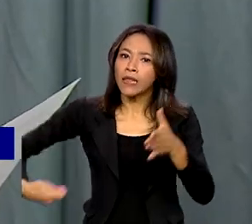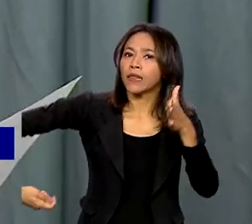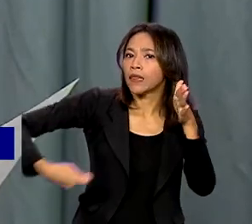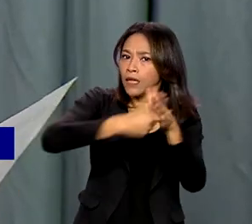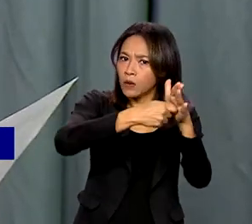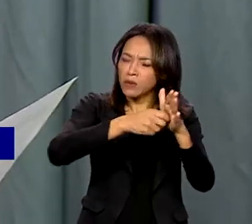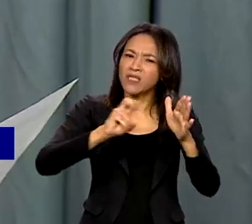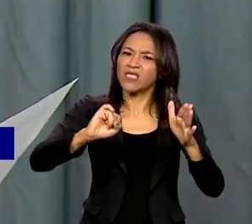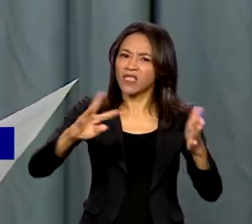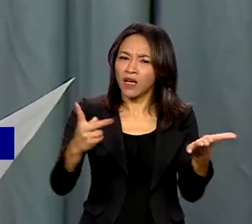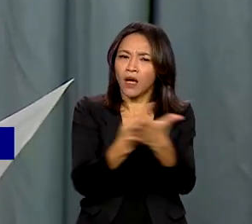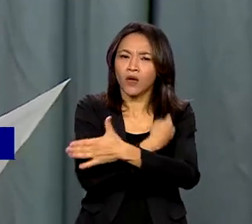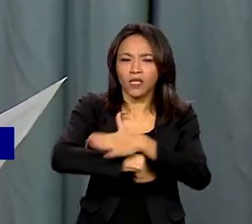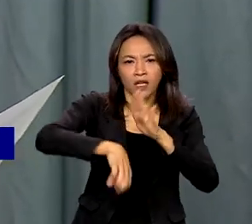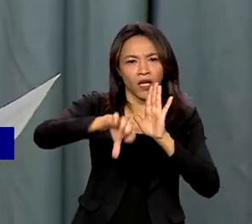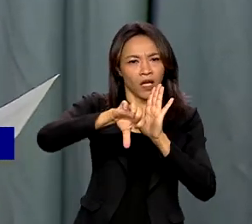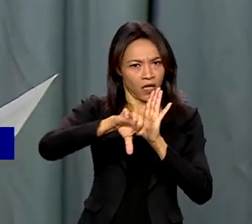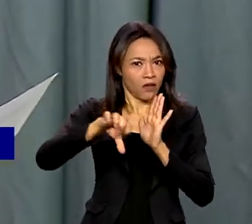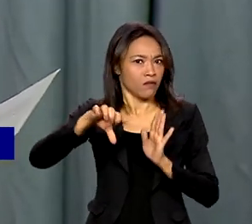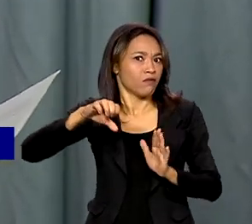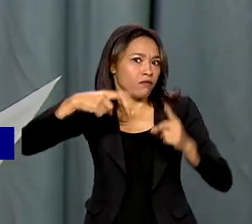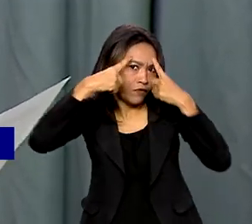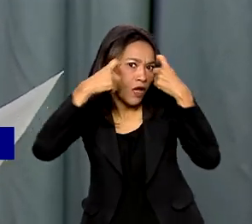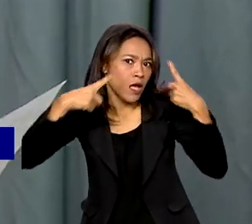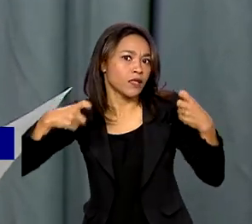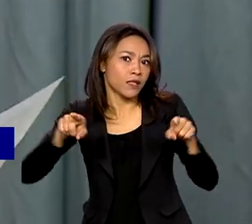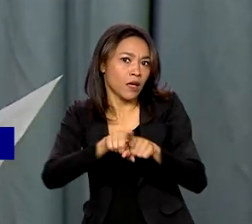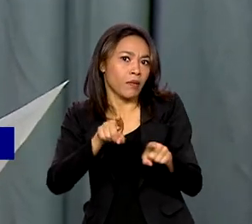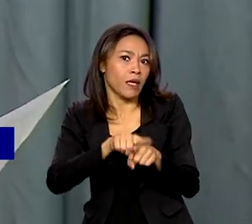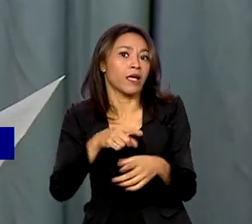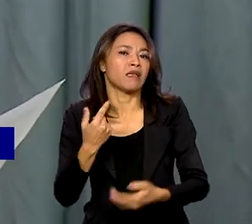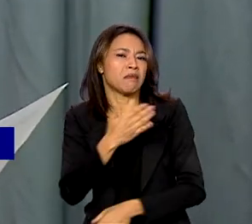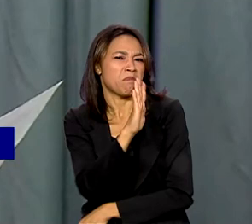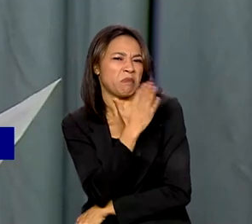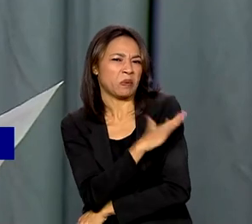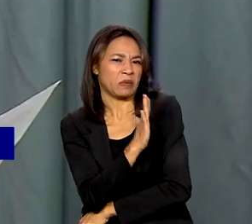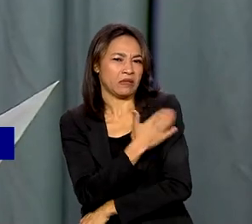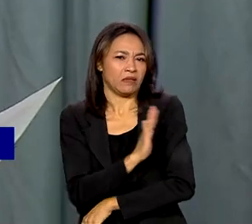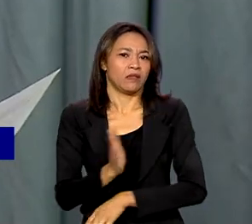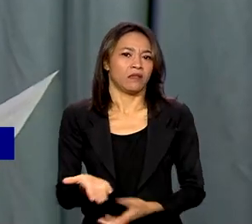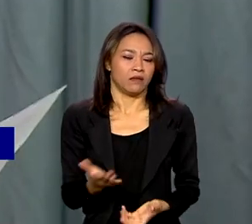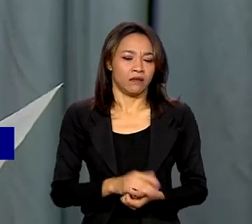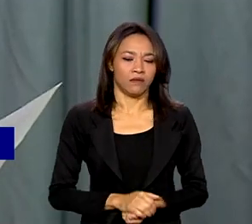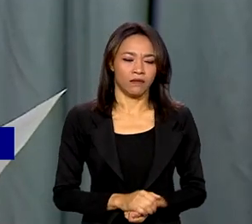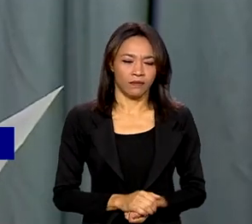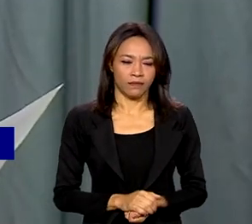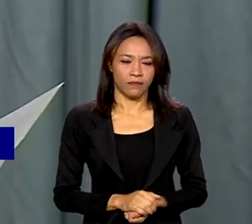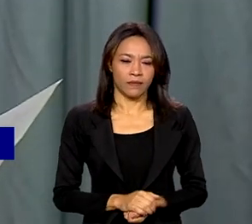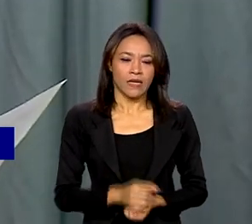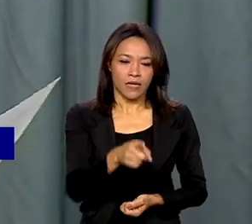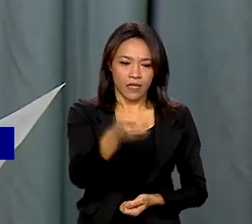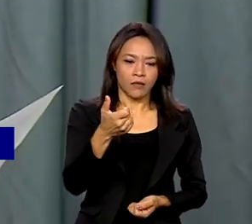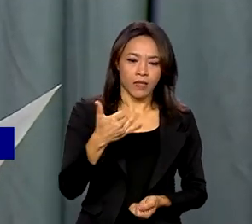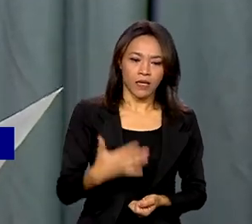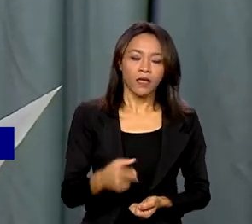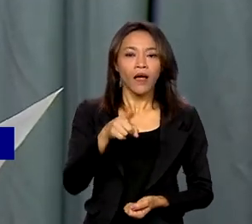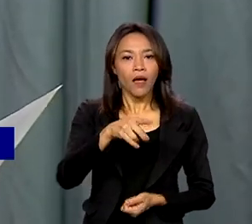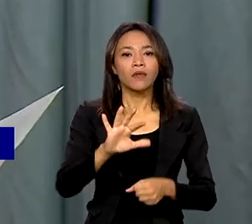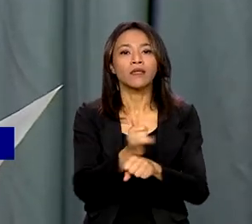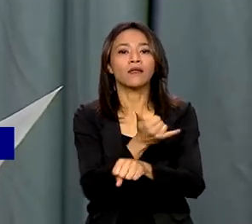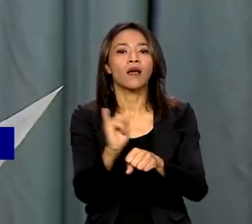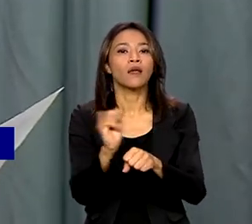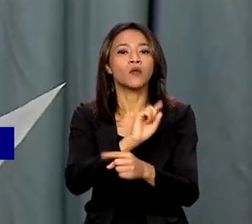casos de violência ou preconceito. Uma forma concreta de promover os direitos das pessoas